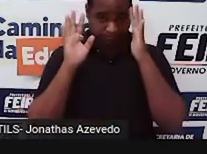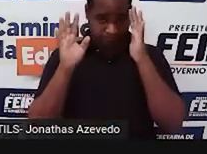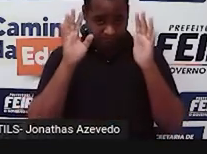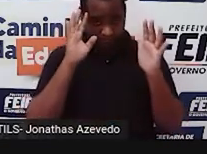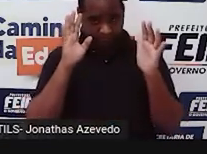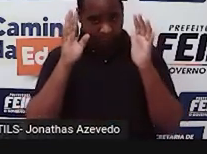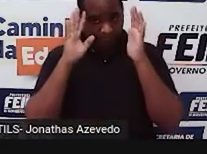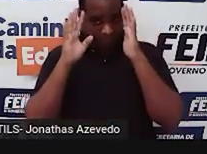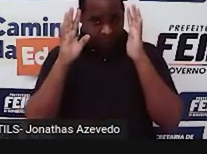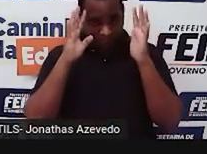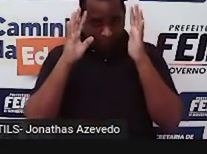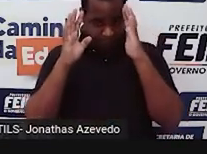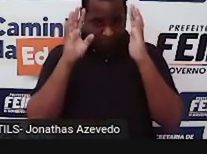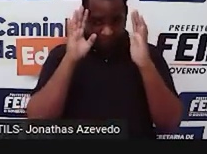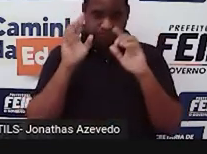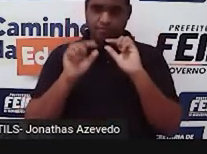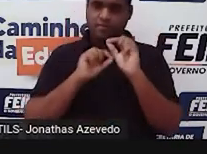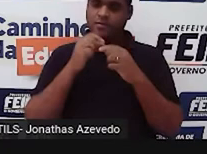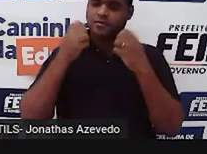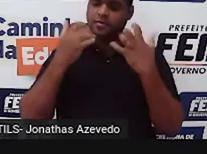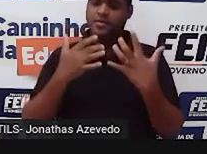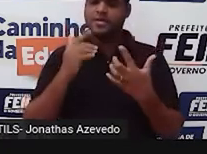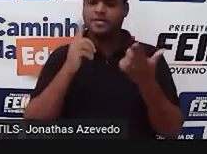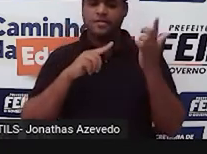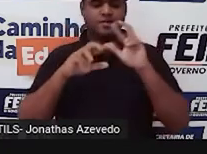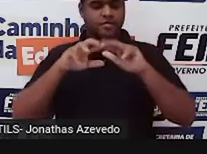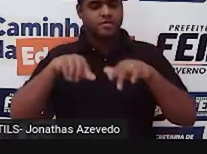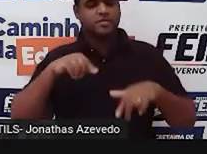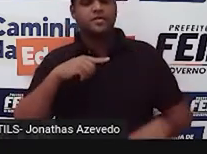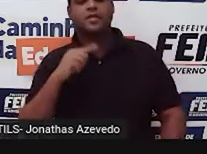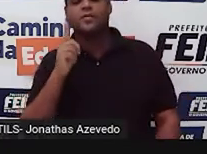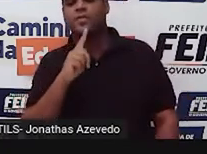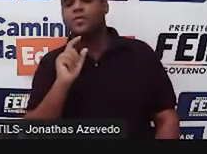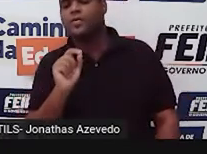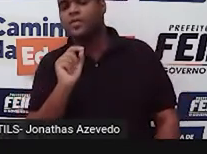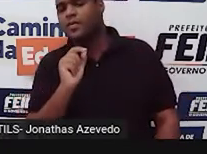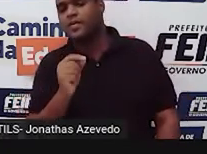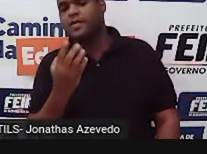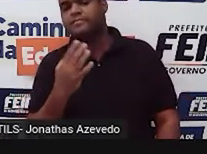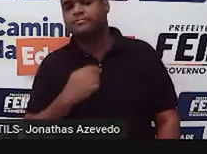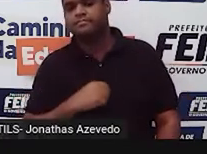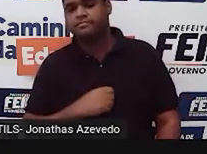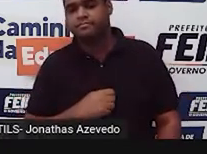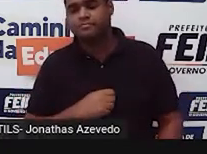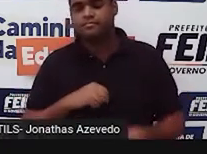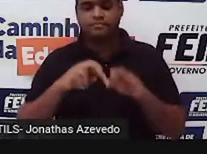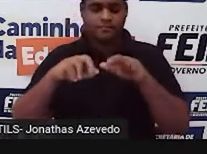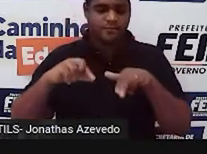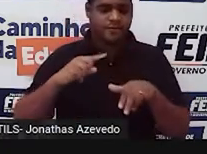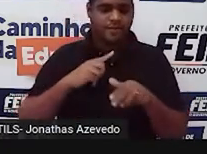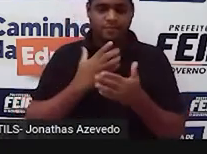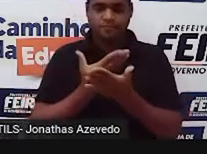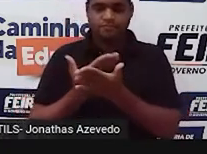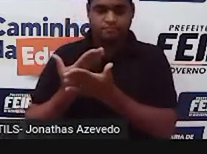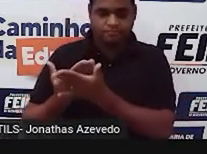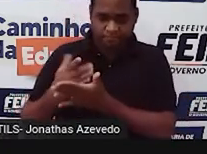Pensando, raciocinando, com base no que a gente conseguiu ver até aqui, né? De coisas que a gente já tinha estudado e a gente acabou